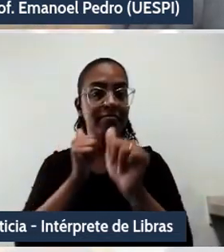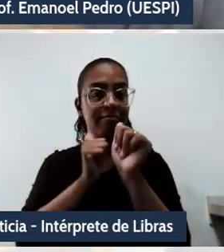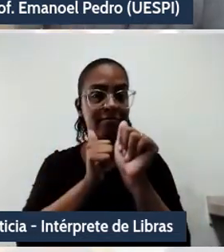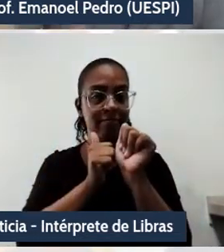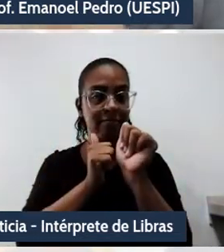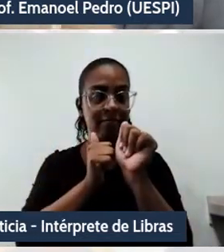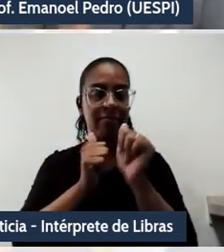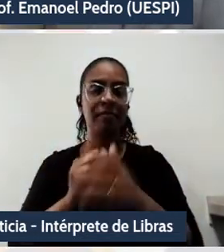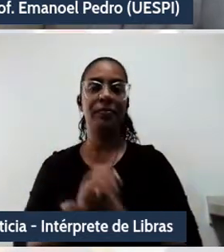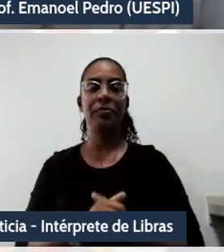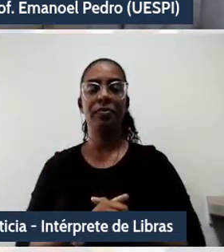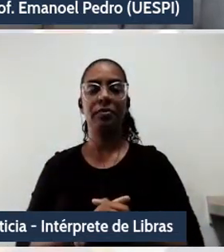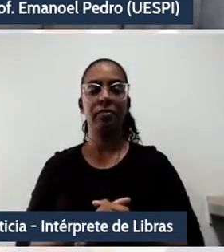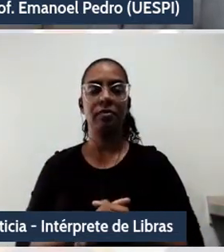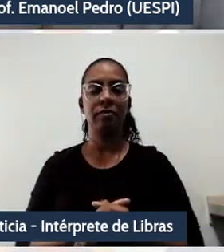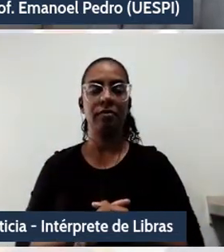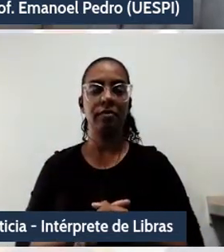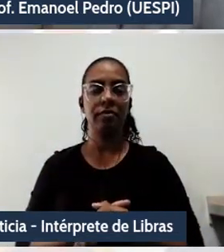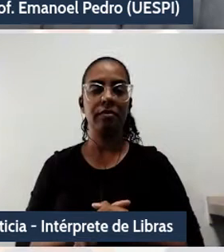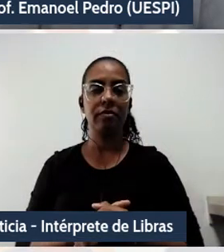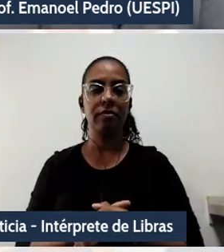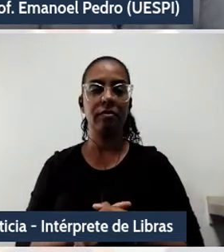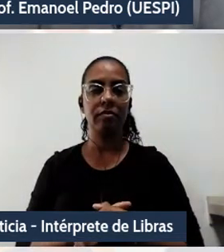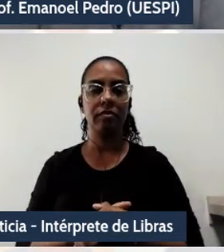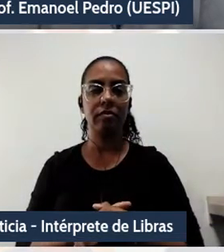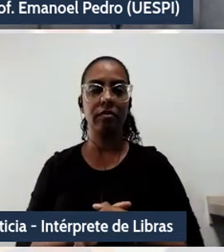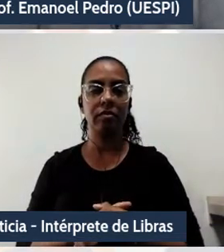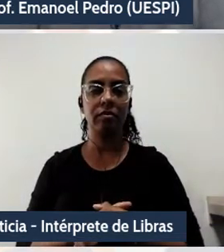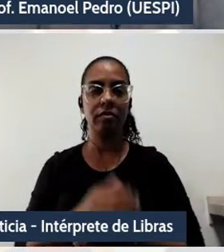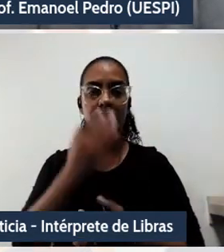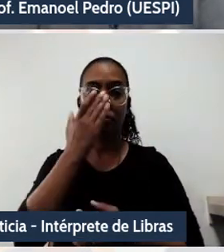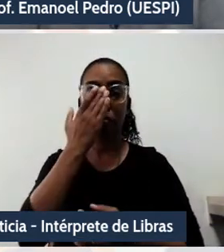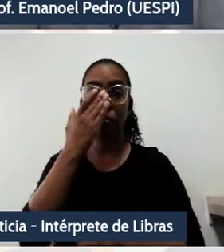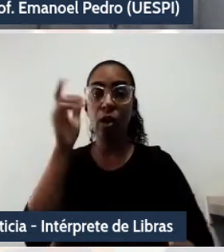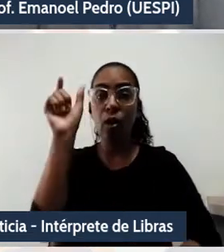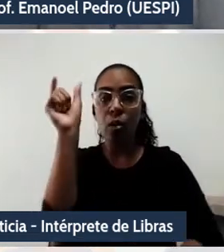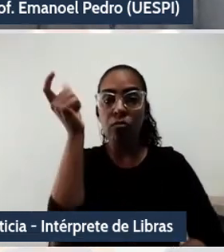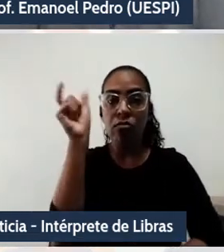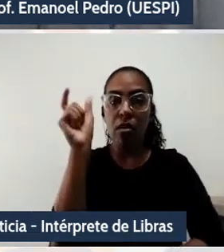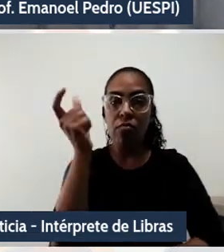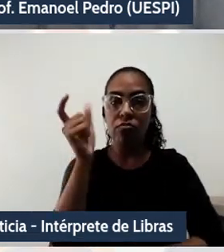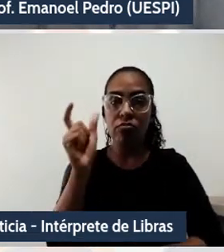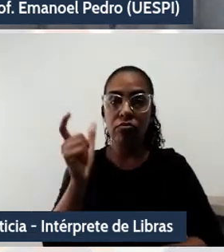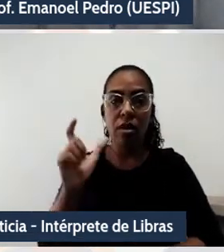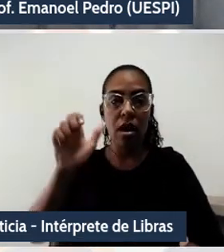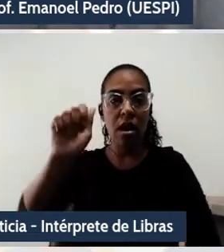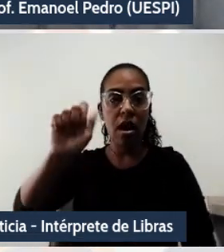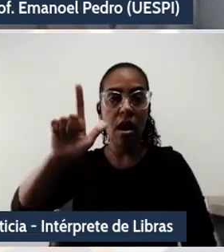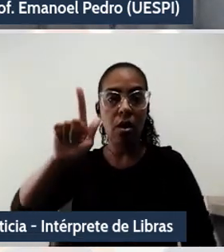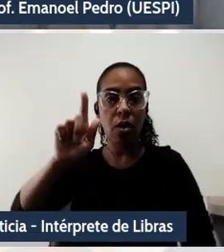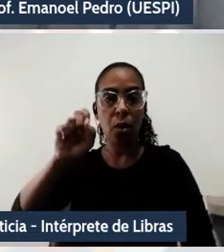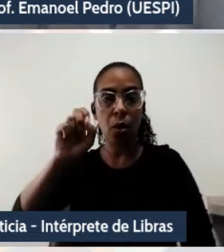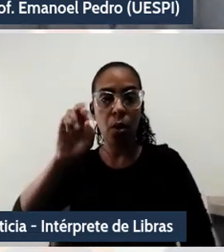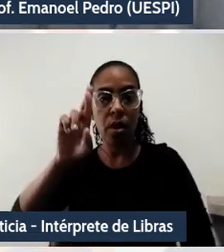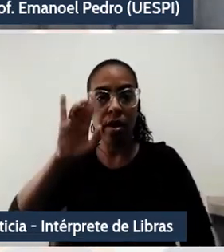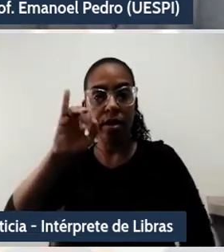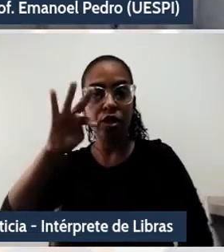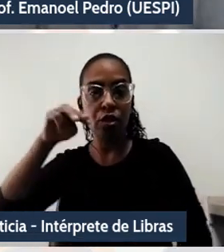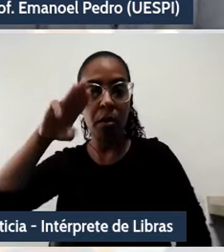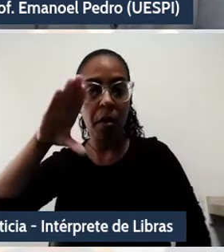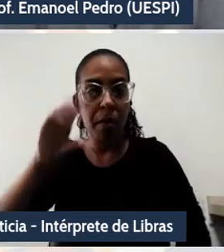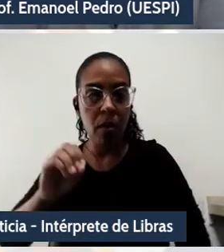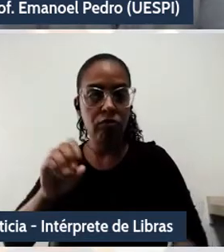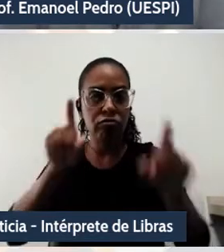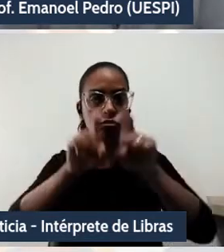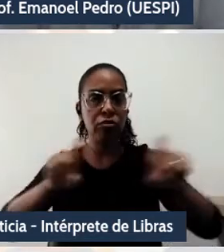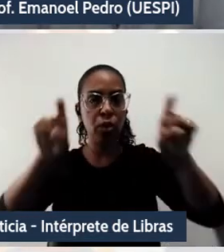a sequência do roteiro. Ora, os algoritmos, como é sabido, são a peça-chave de muitos programas computacionais para